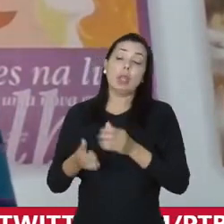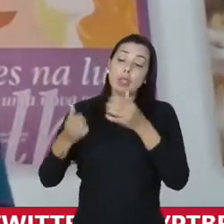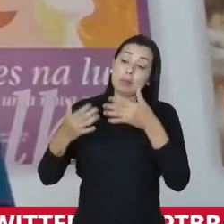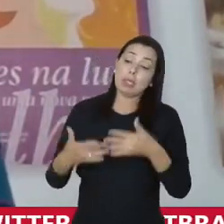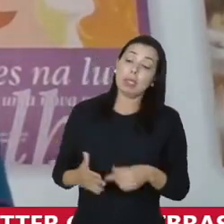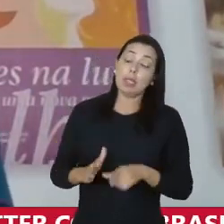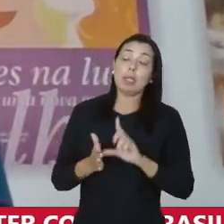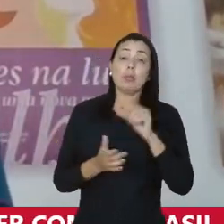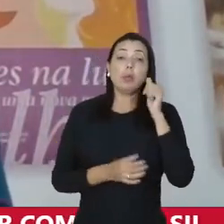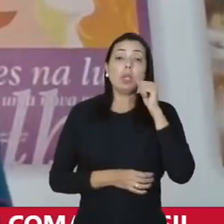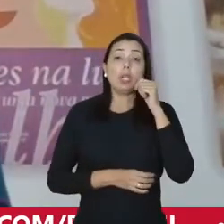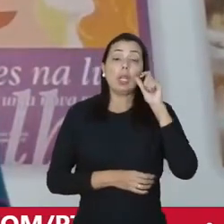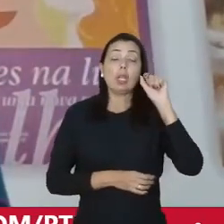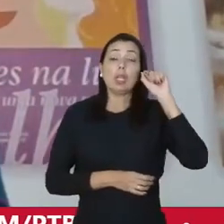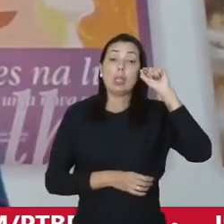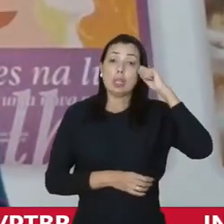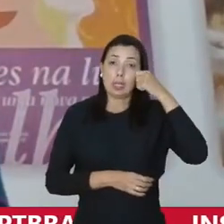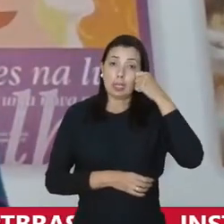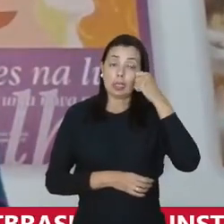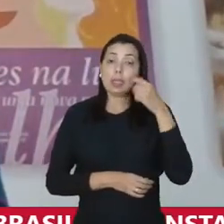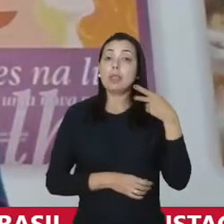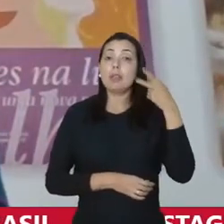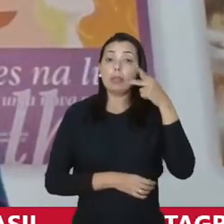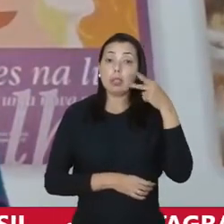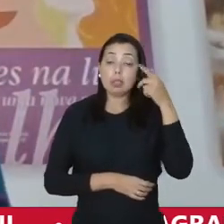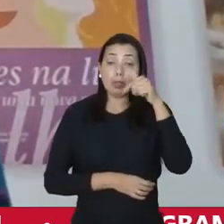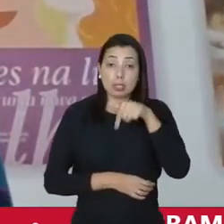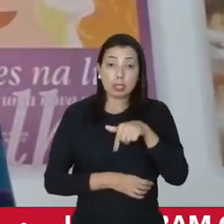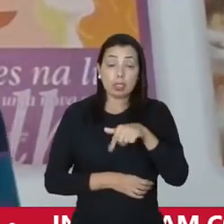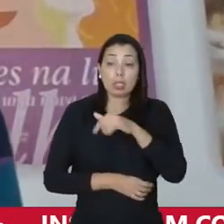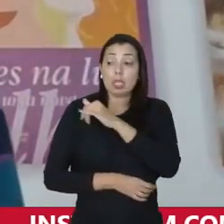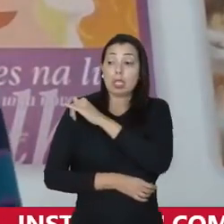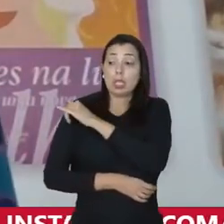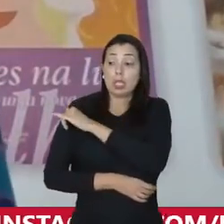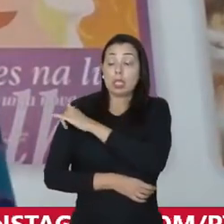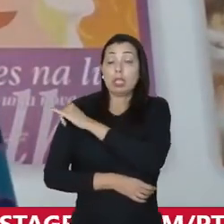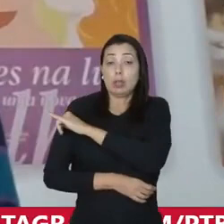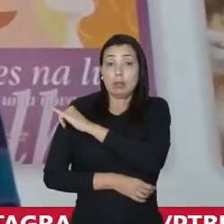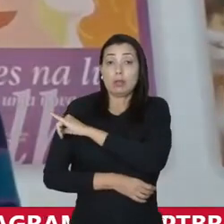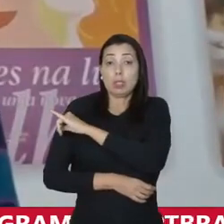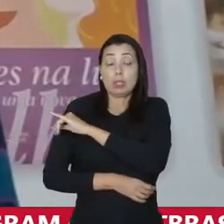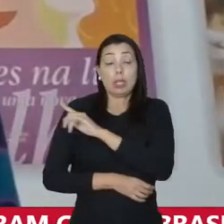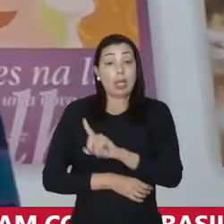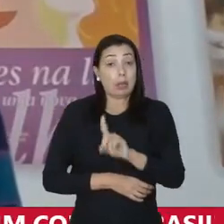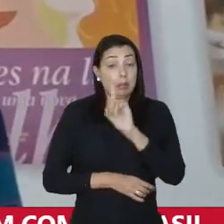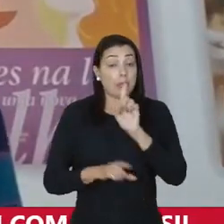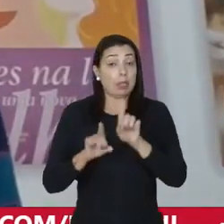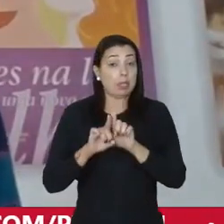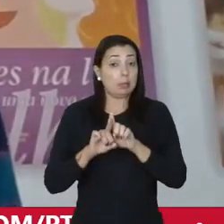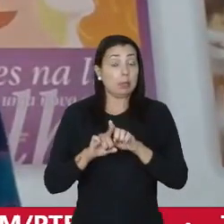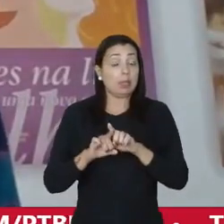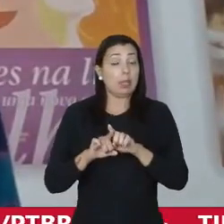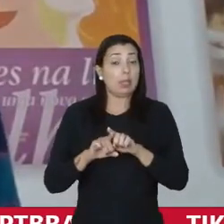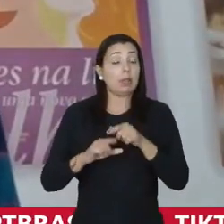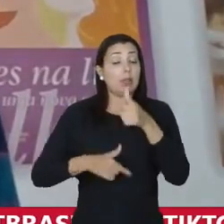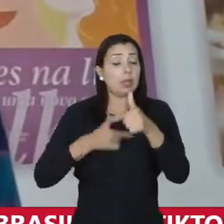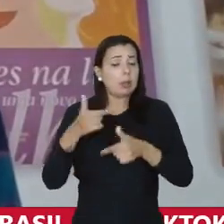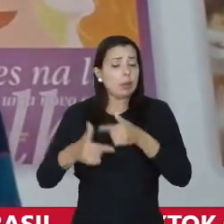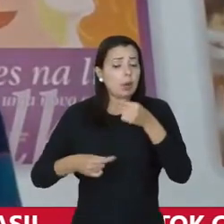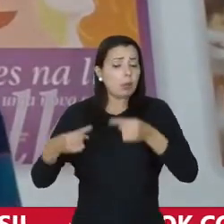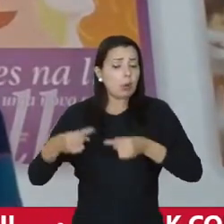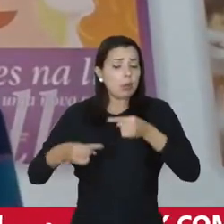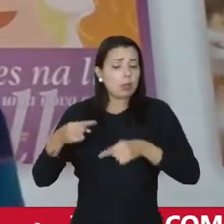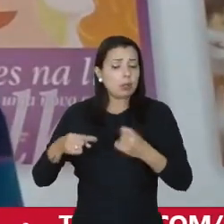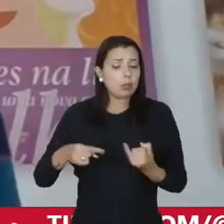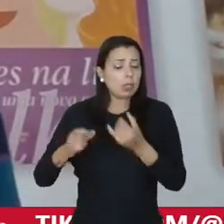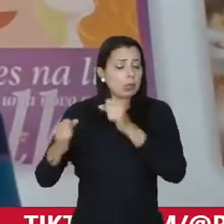antes, sou a primeira mulher negra vereadora aqui na história da cidade de Niterói, e a primeira ação política importante,